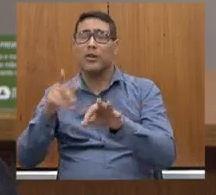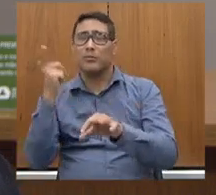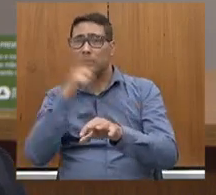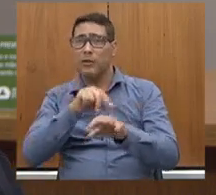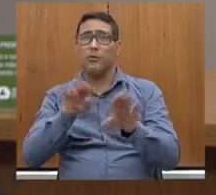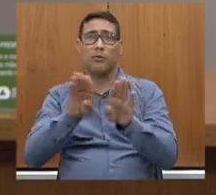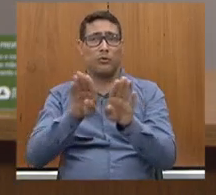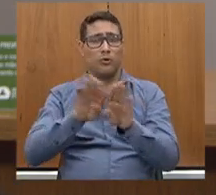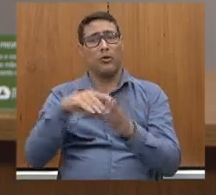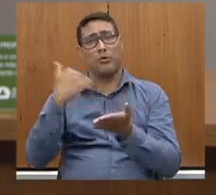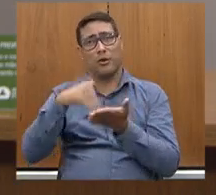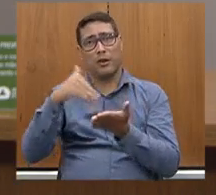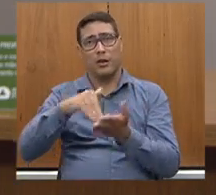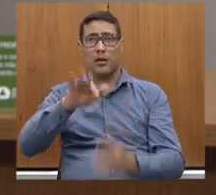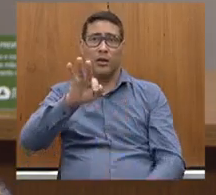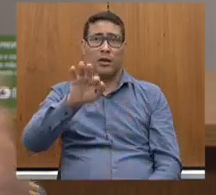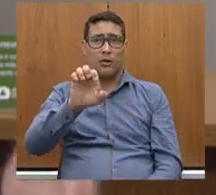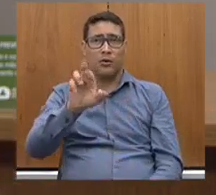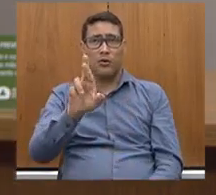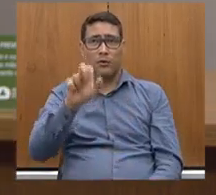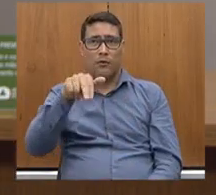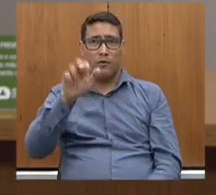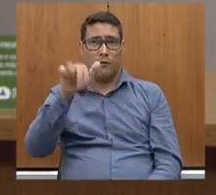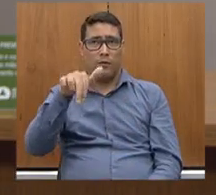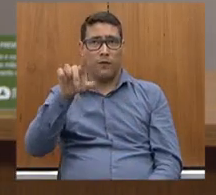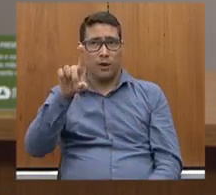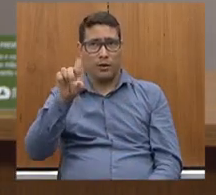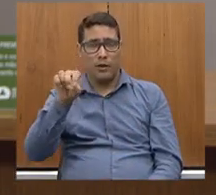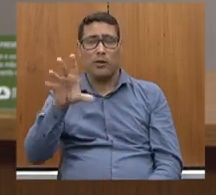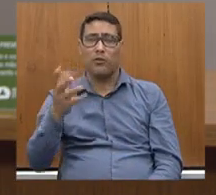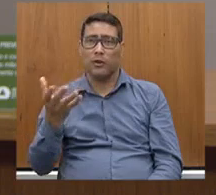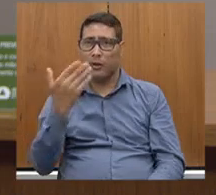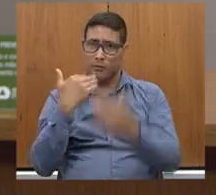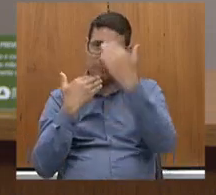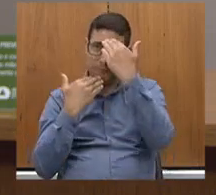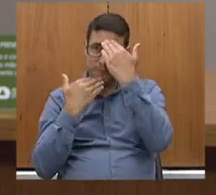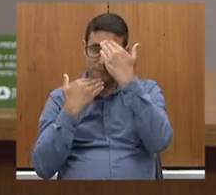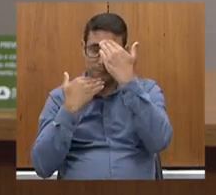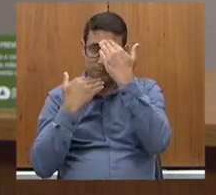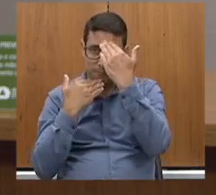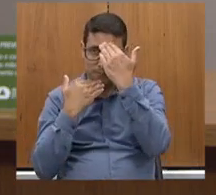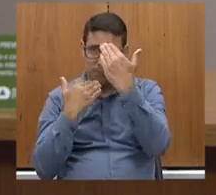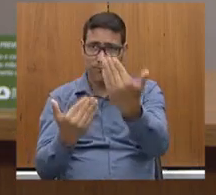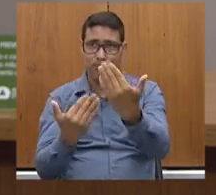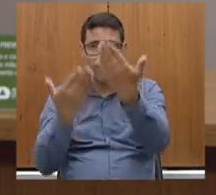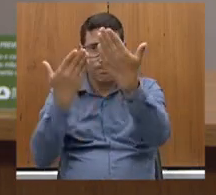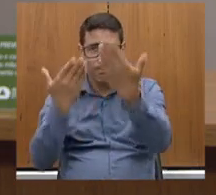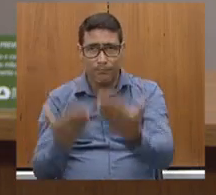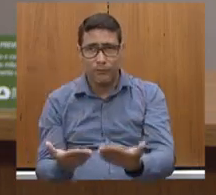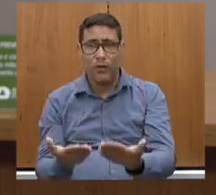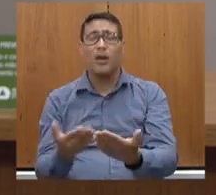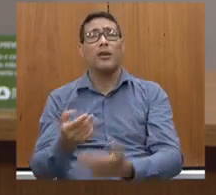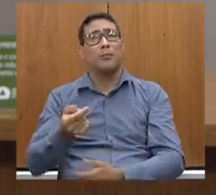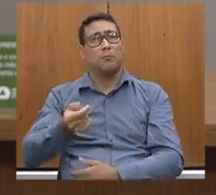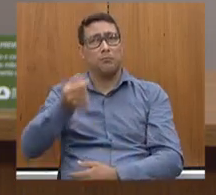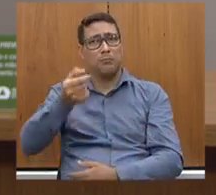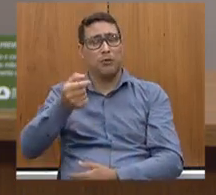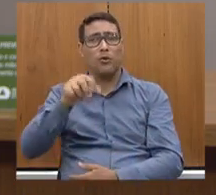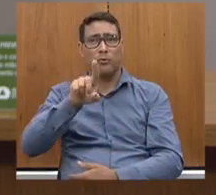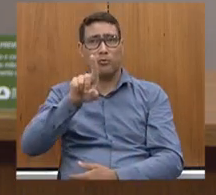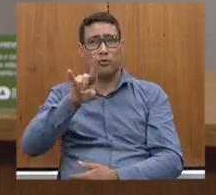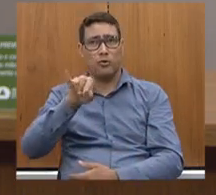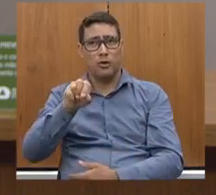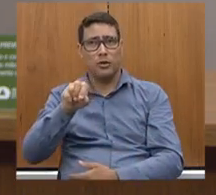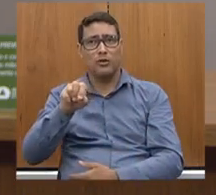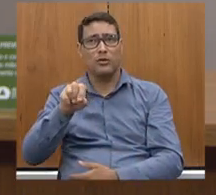onde eu quero deixar agradecer aqui, de forma oficial, que há poucos dias estive com